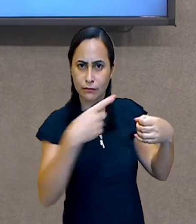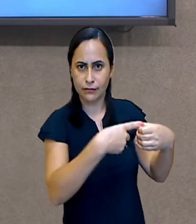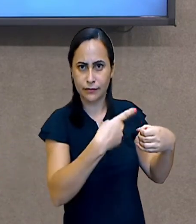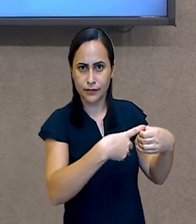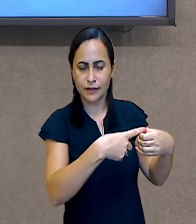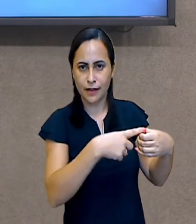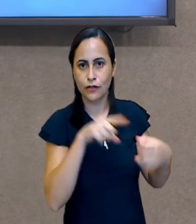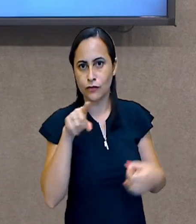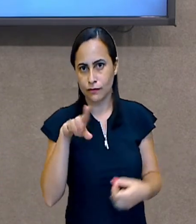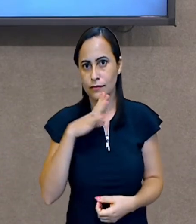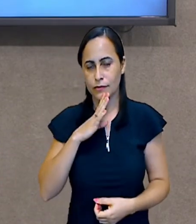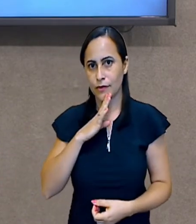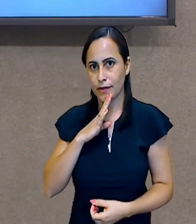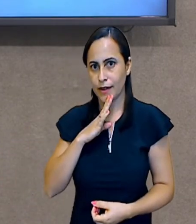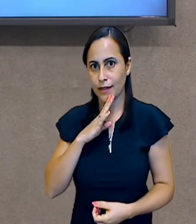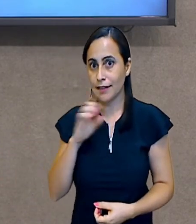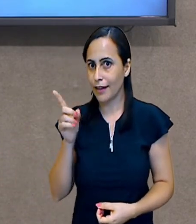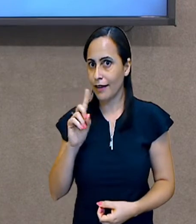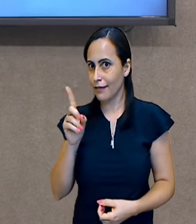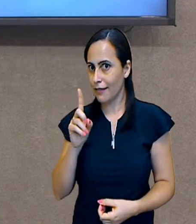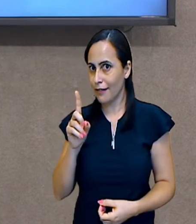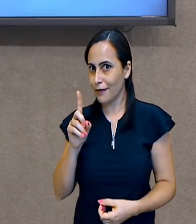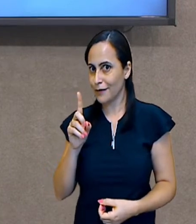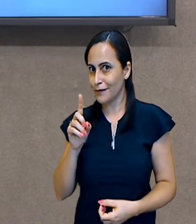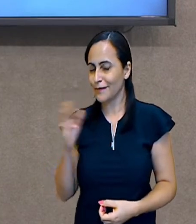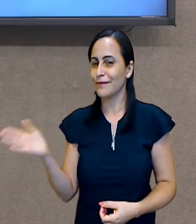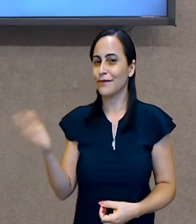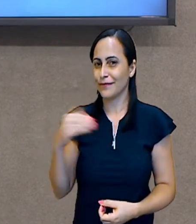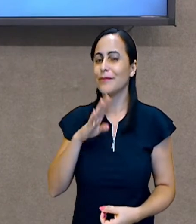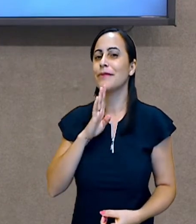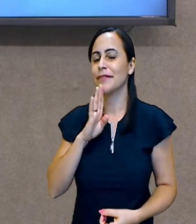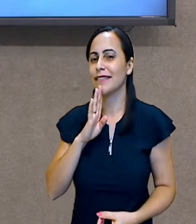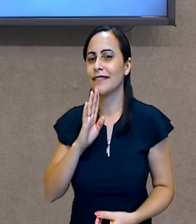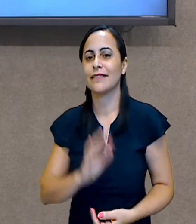Vocês conhecem? Não? Vamos conhecer.